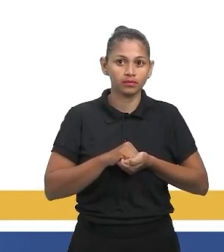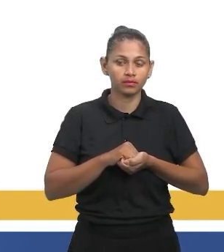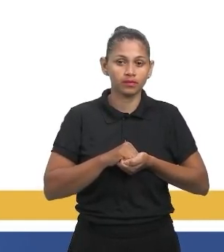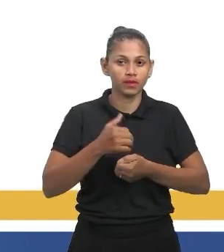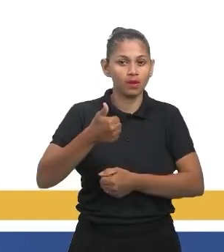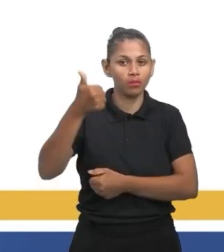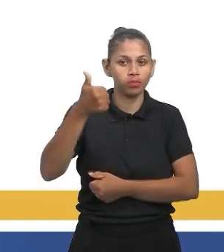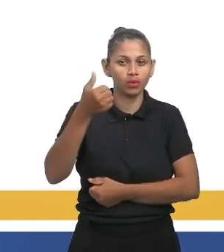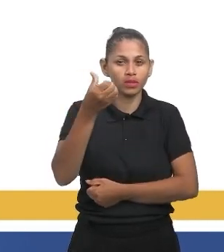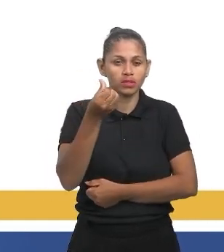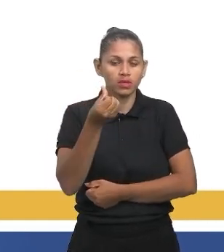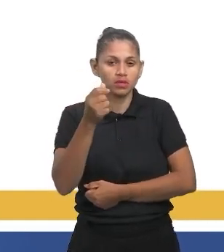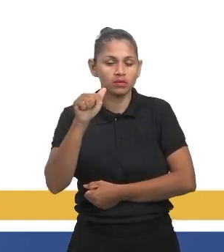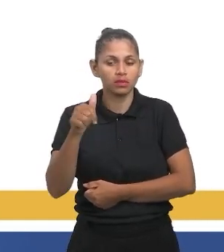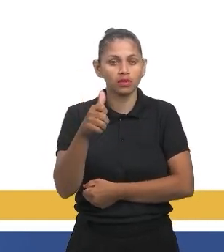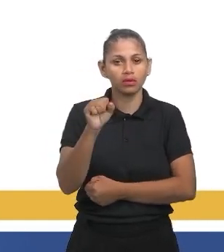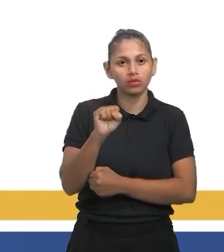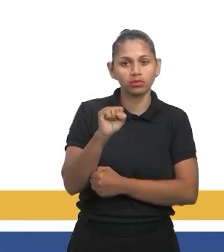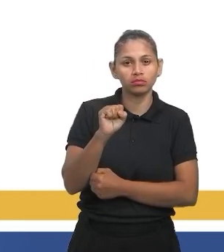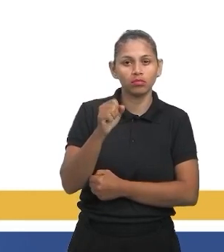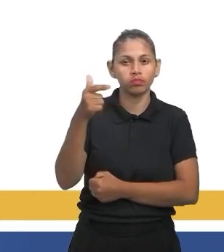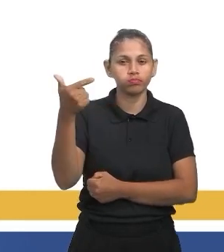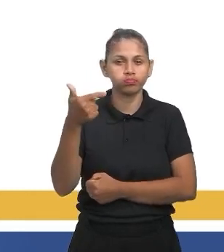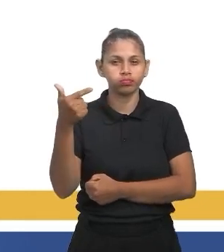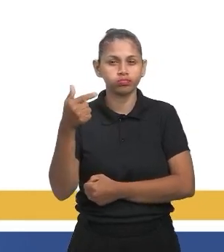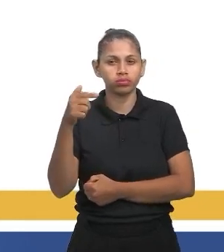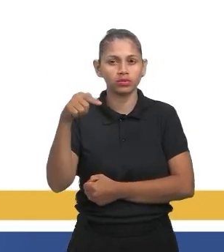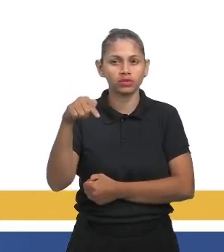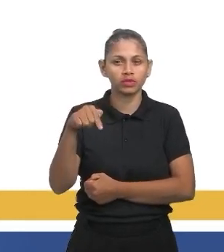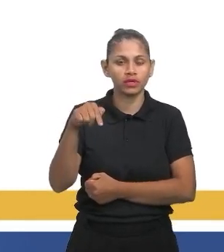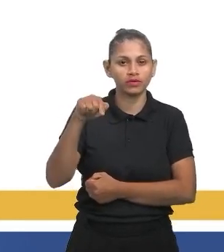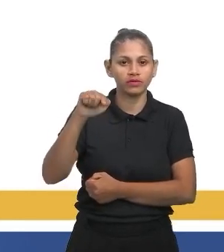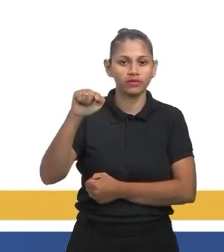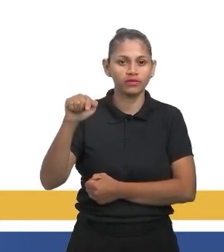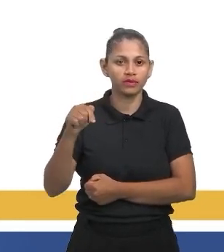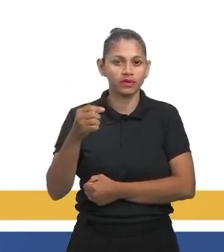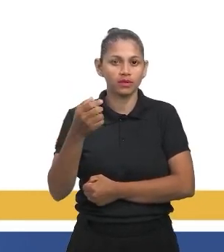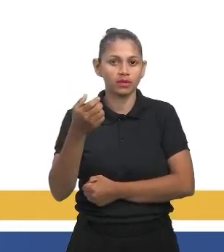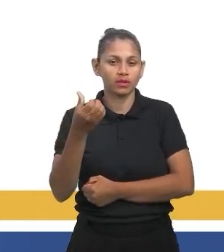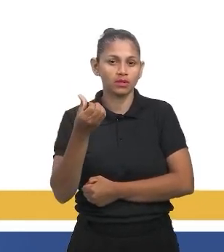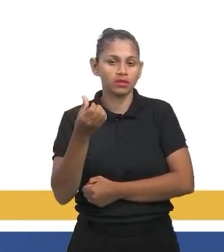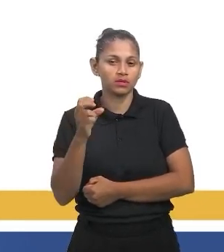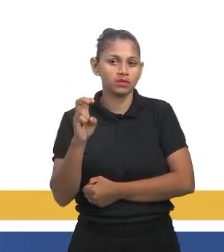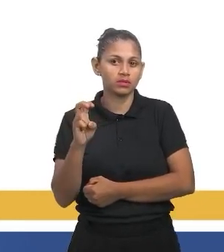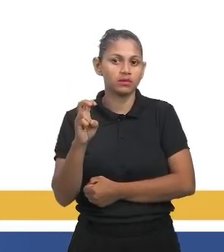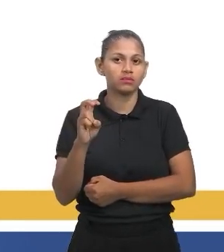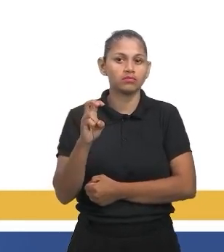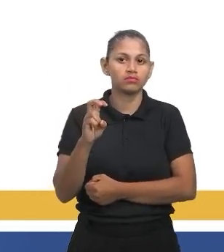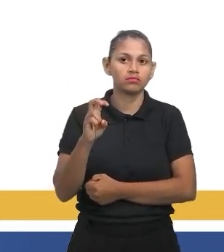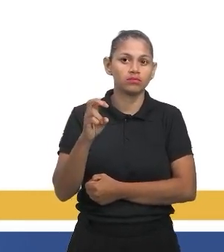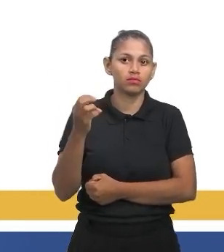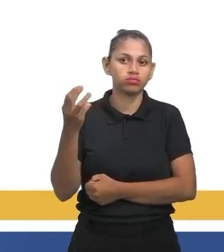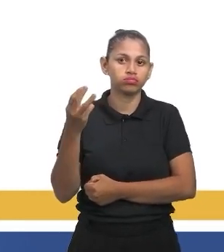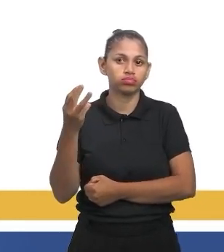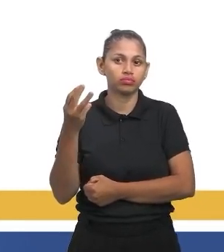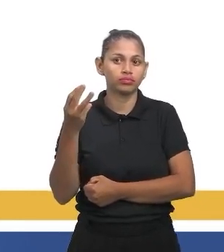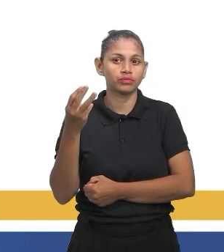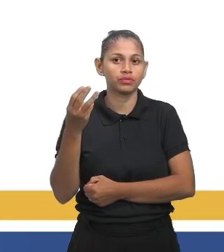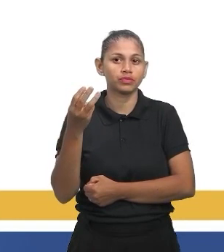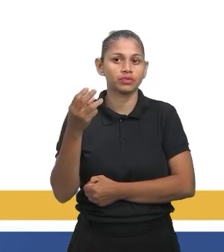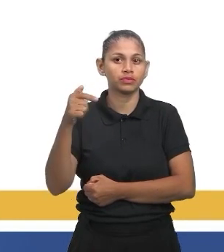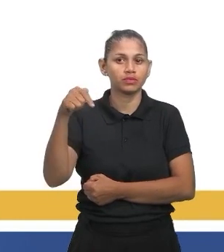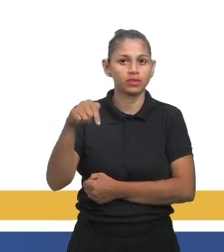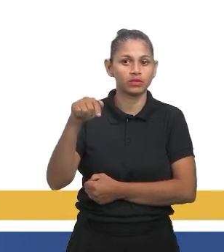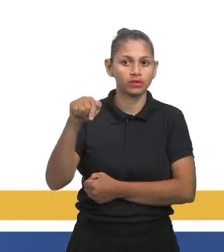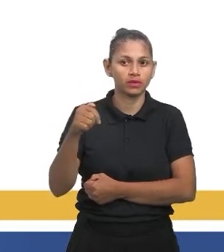primeiro é 6,8, né? O segundo, 7,5. O terceiro, 7,6. O quarto, 7